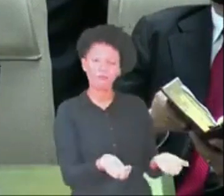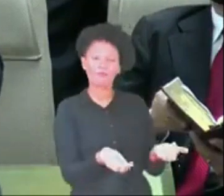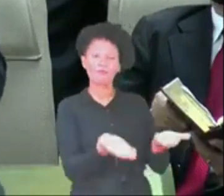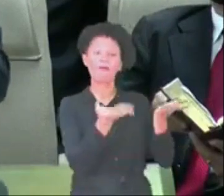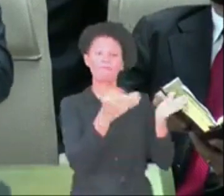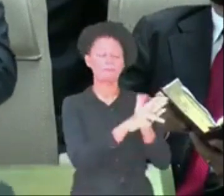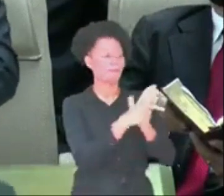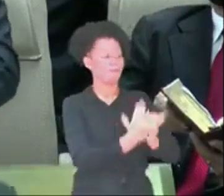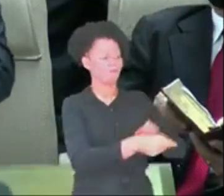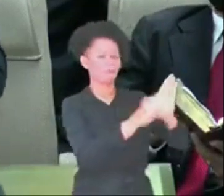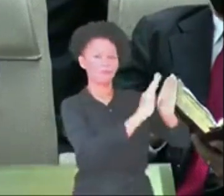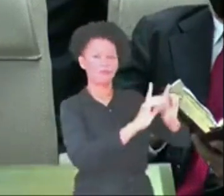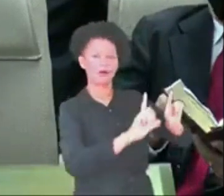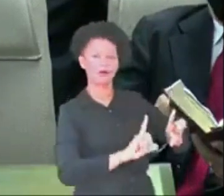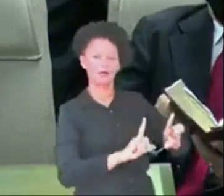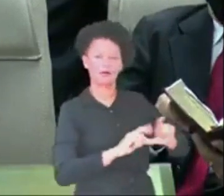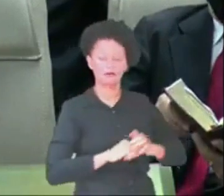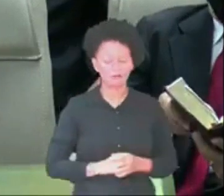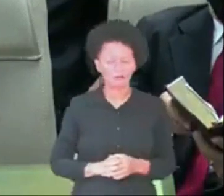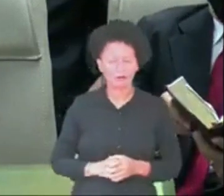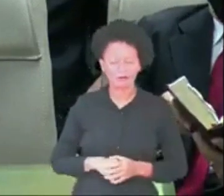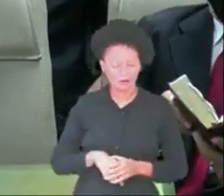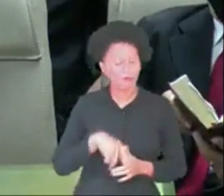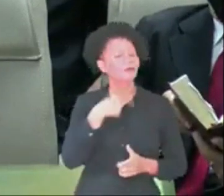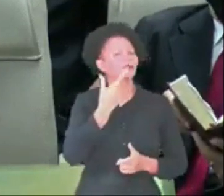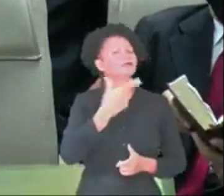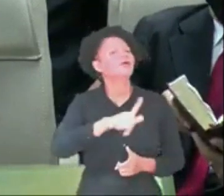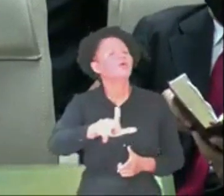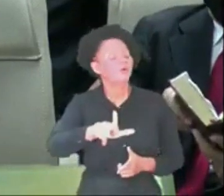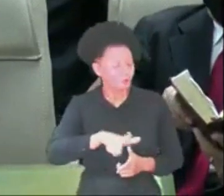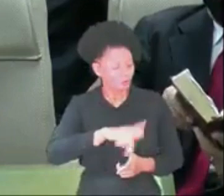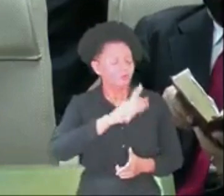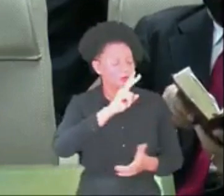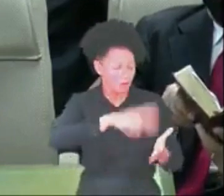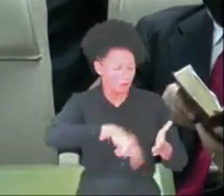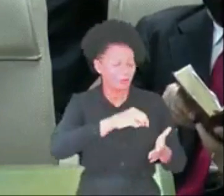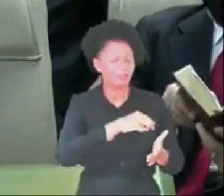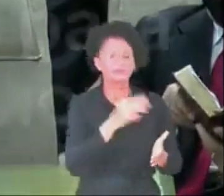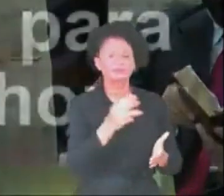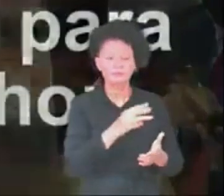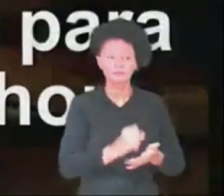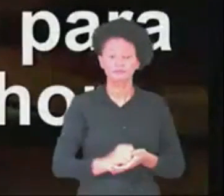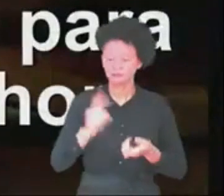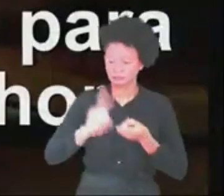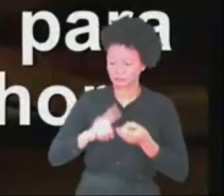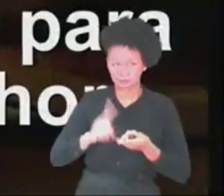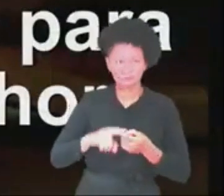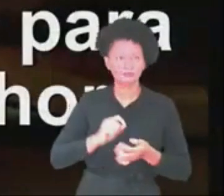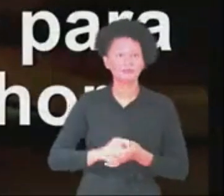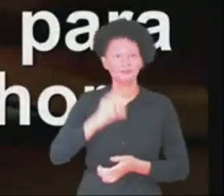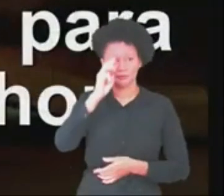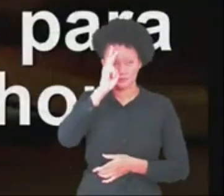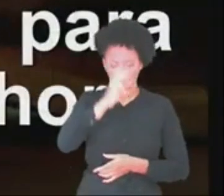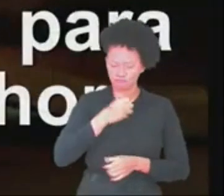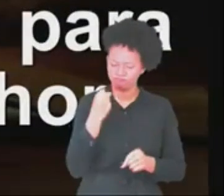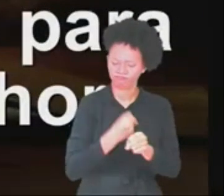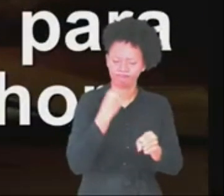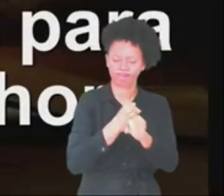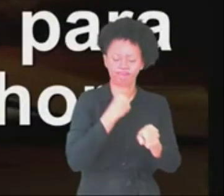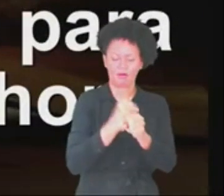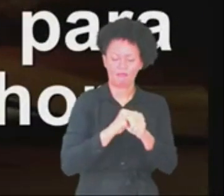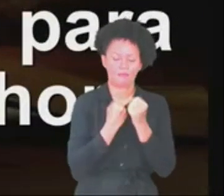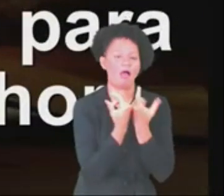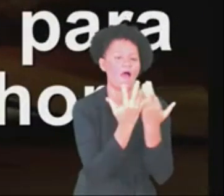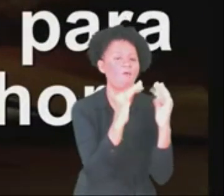A Baal. E o que mais? 33, por favor. Também Acabe fez um bosque. De